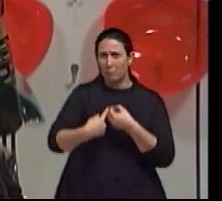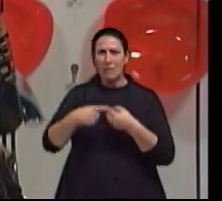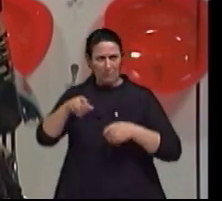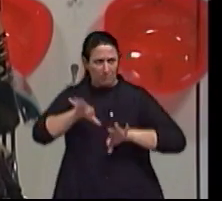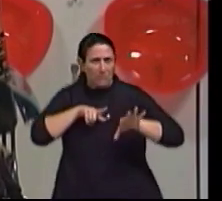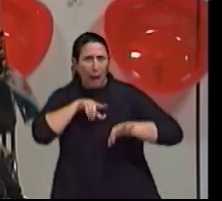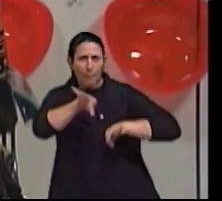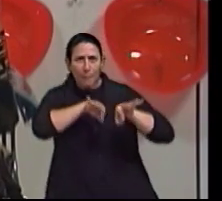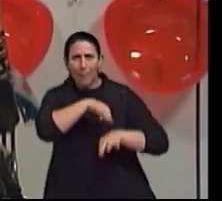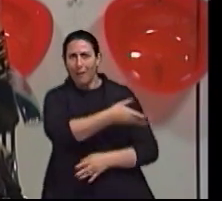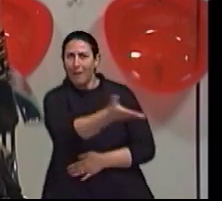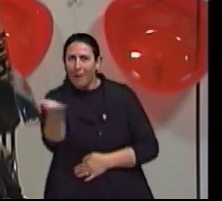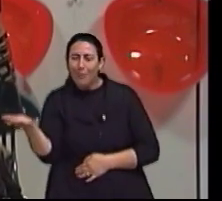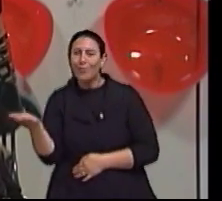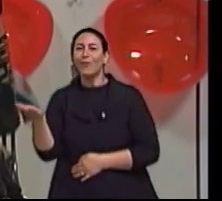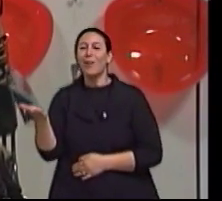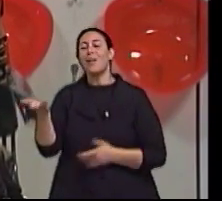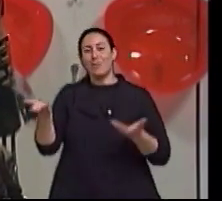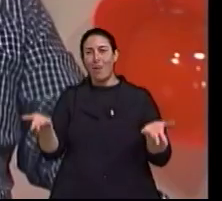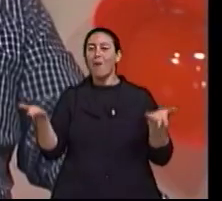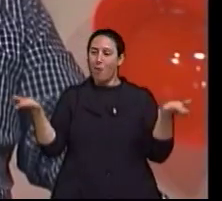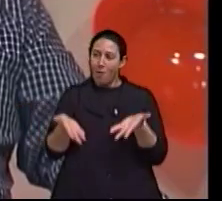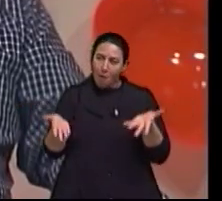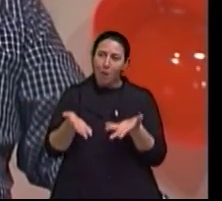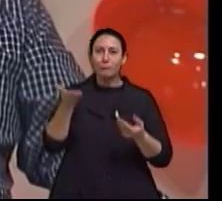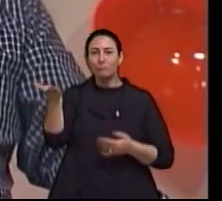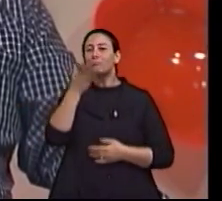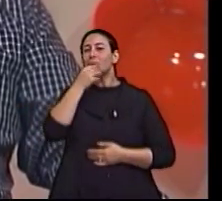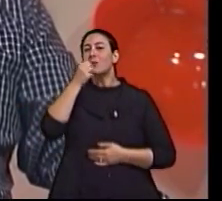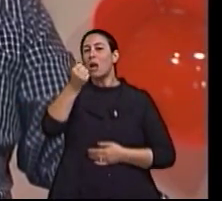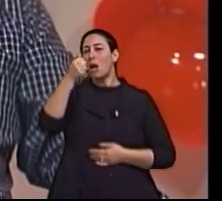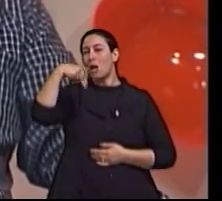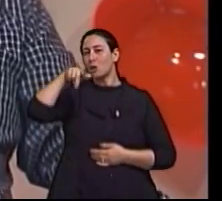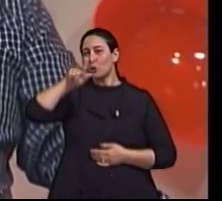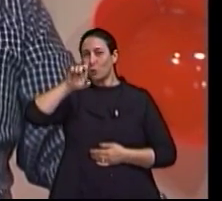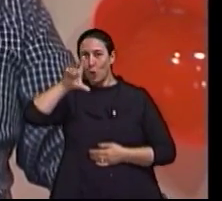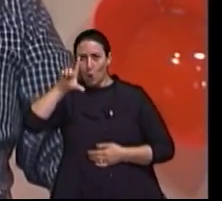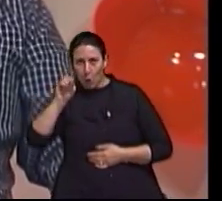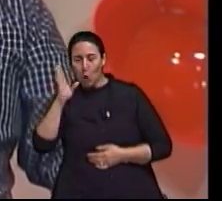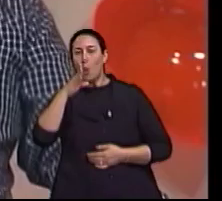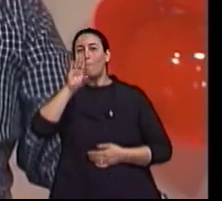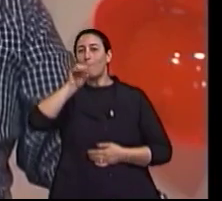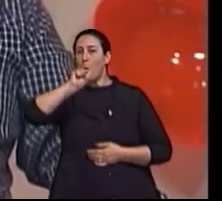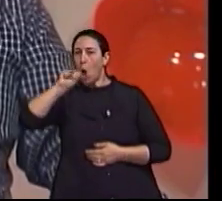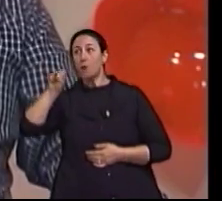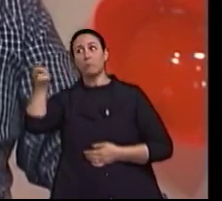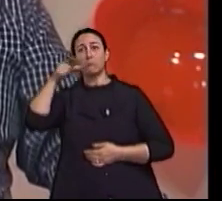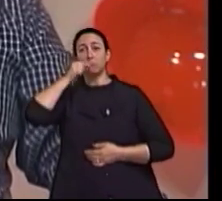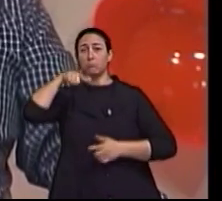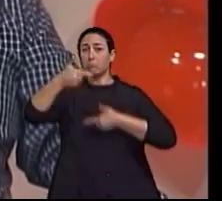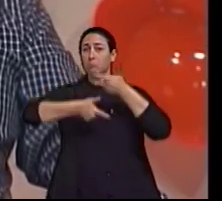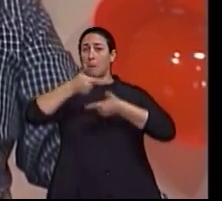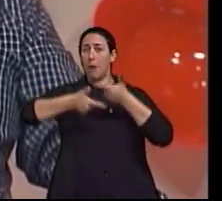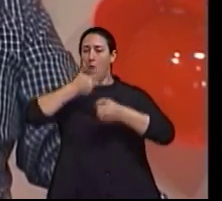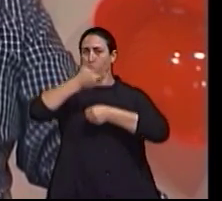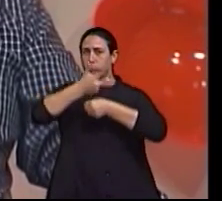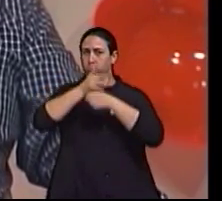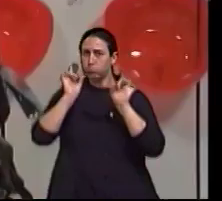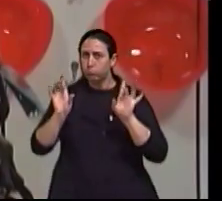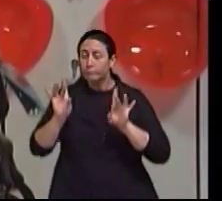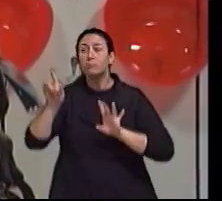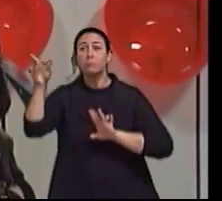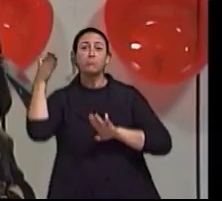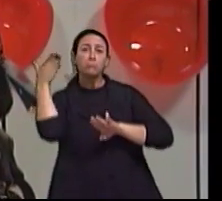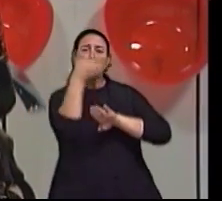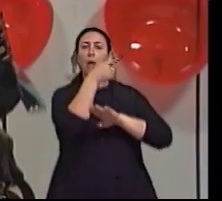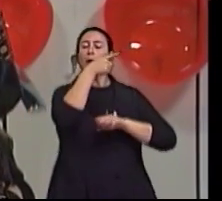prepara. Pois é, estou falando aqui com o doutor Ângelo Boss, professor de Geriatria e Gerontologia da PUC, a Pontifícia Universidade Católica